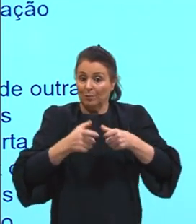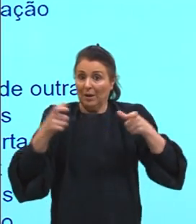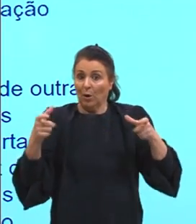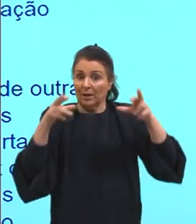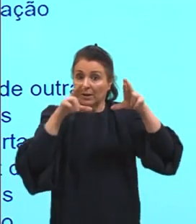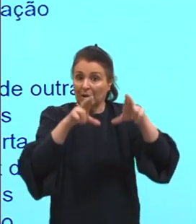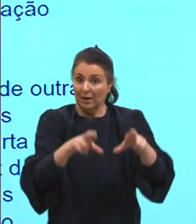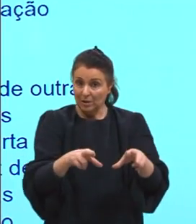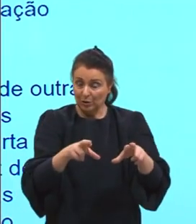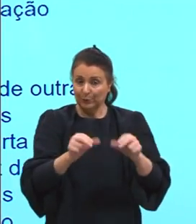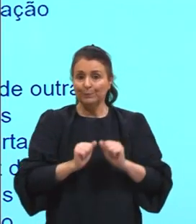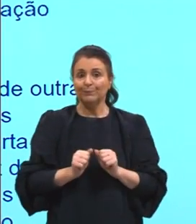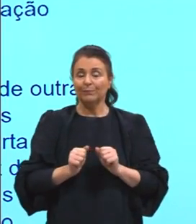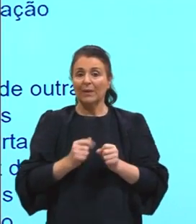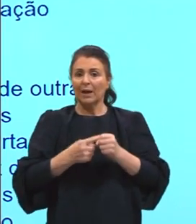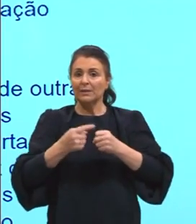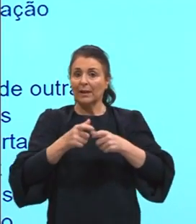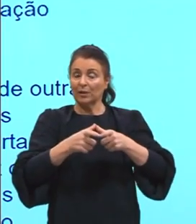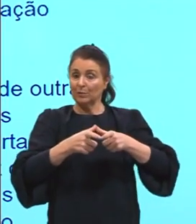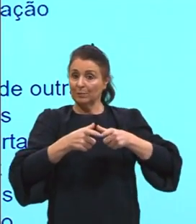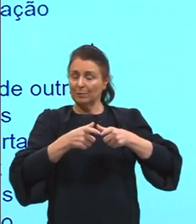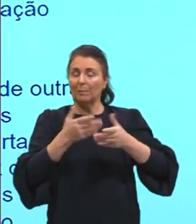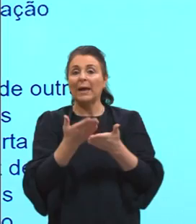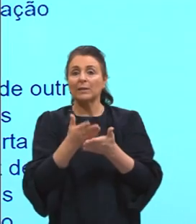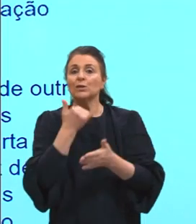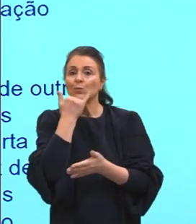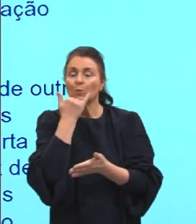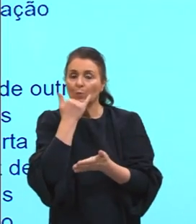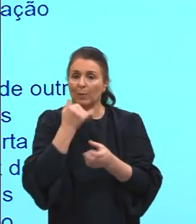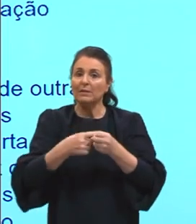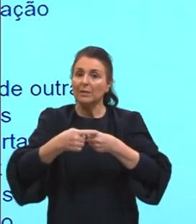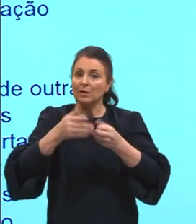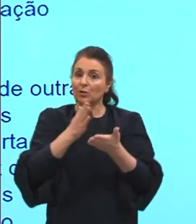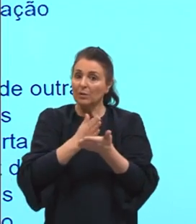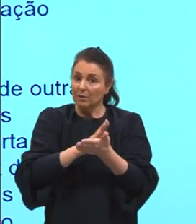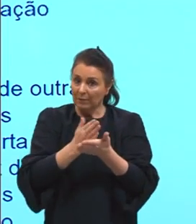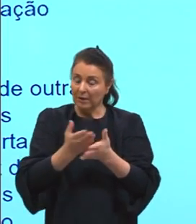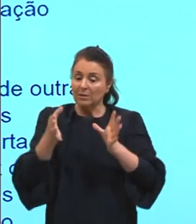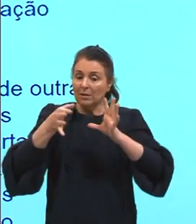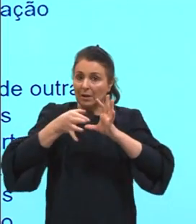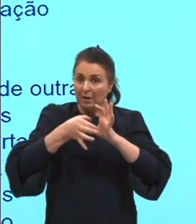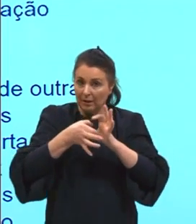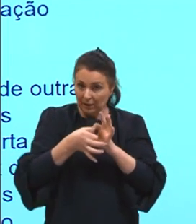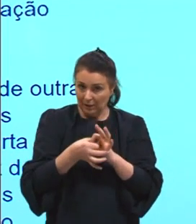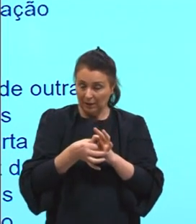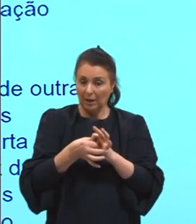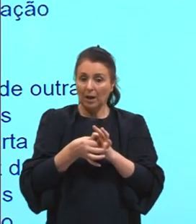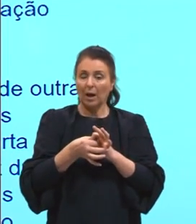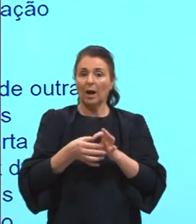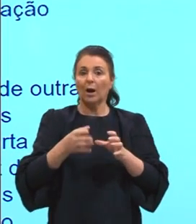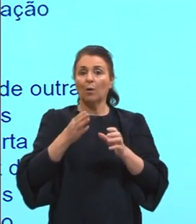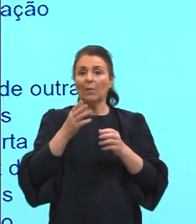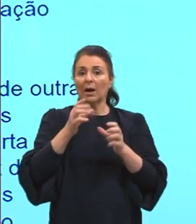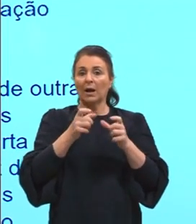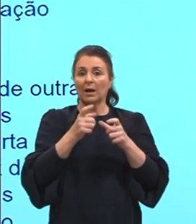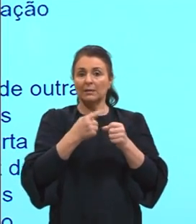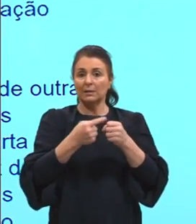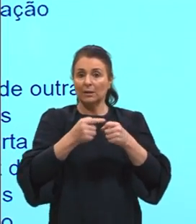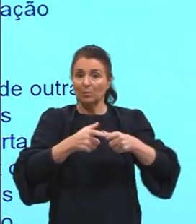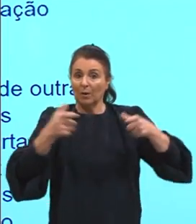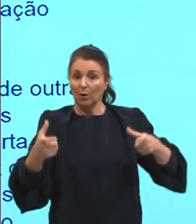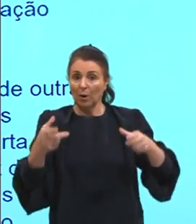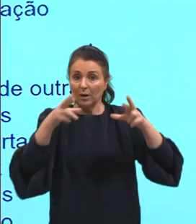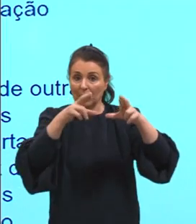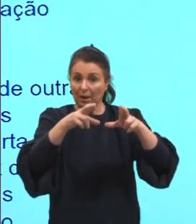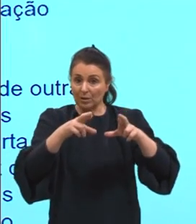metrópole regional, cidade média, desculpa, essa cidade média se liga a uma metrópole regional e essa regional se liga